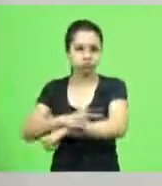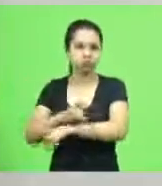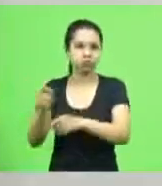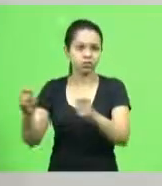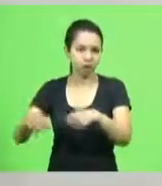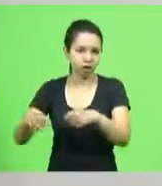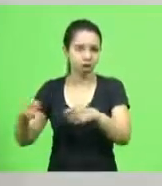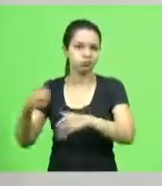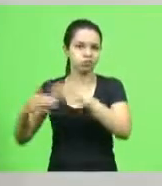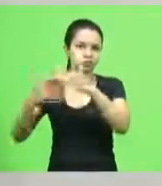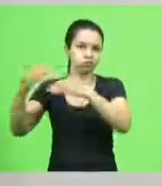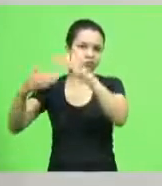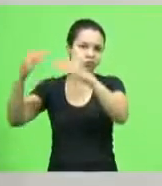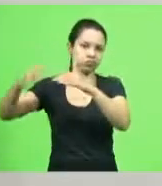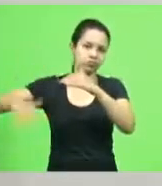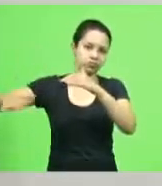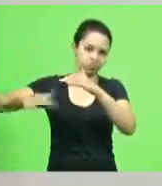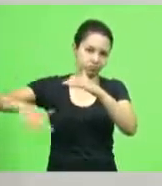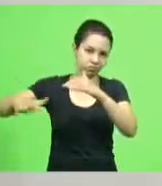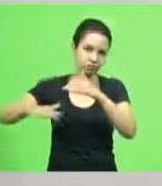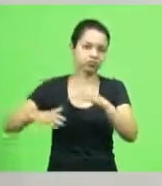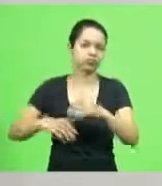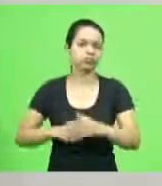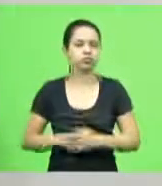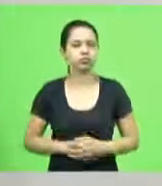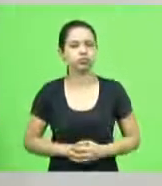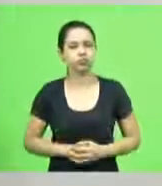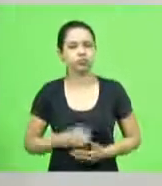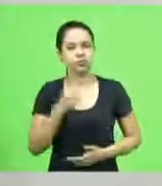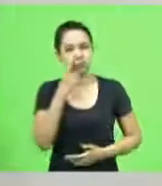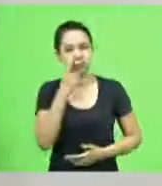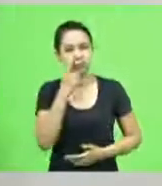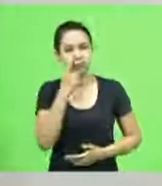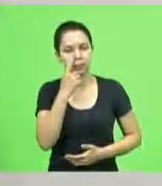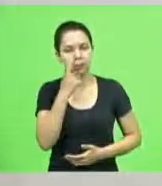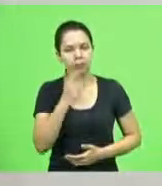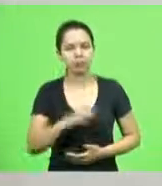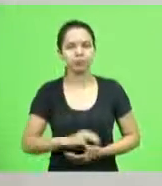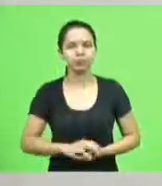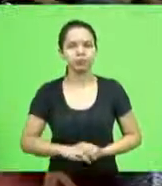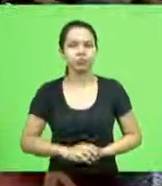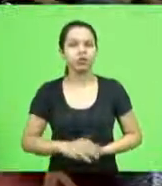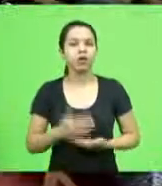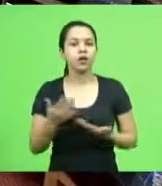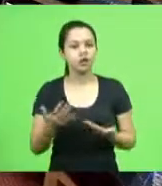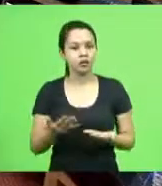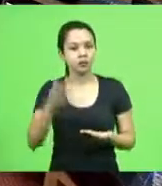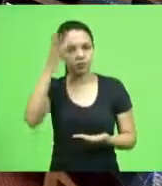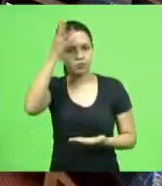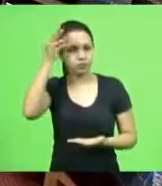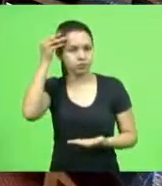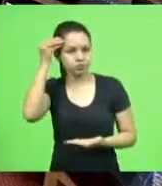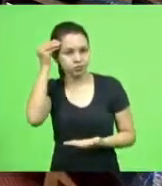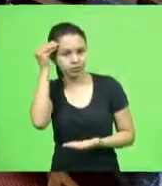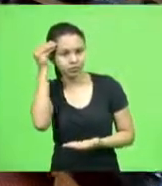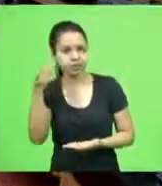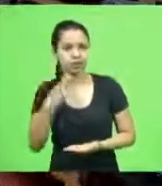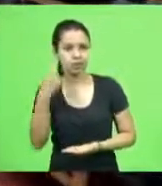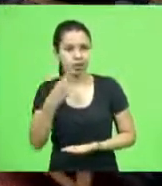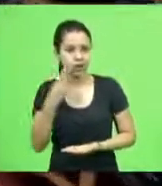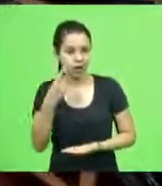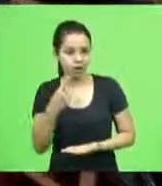desenvolvimento da nossa região deputada Carminati deputado Ivan eu quero também concordar com sua